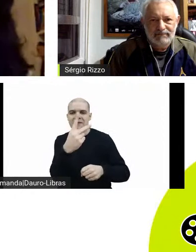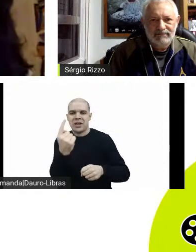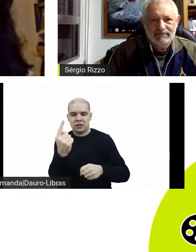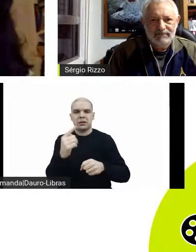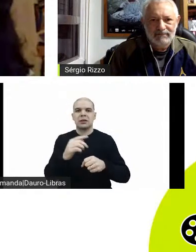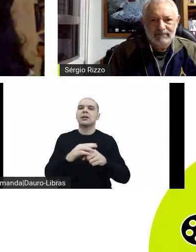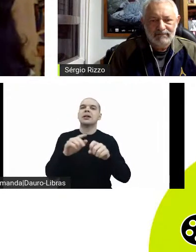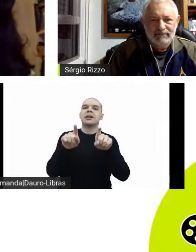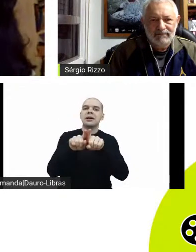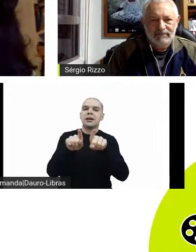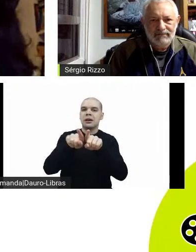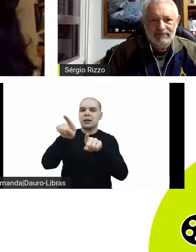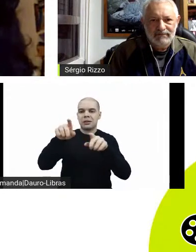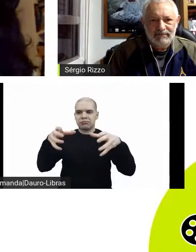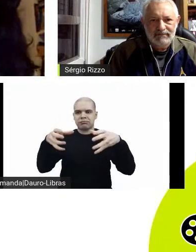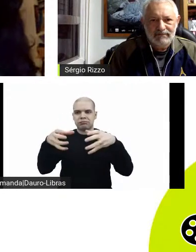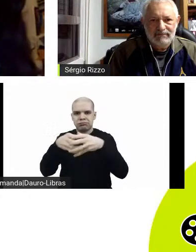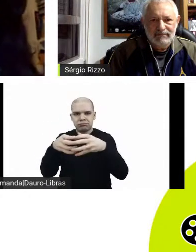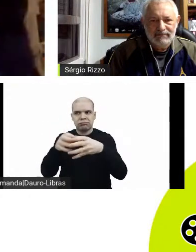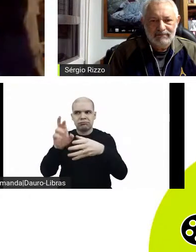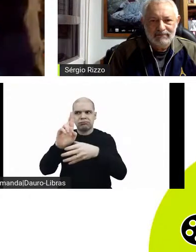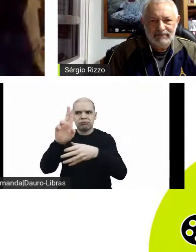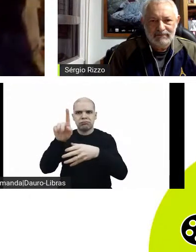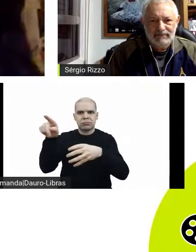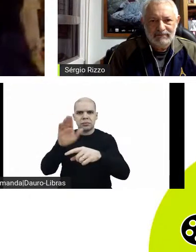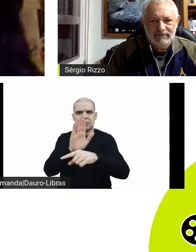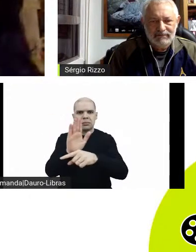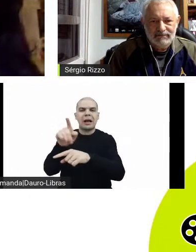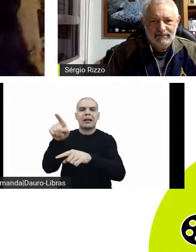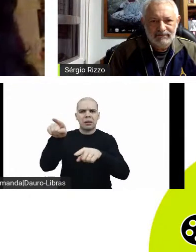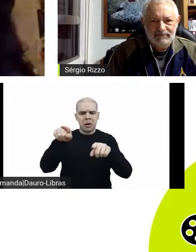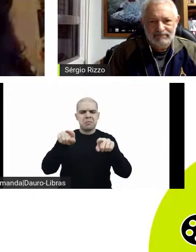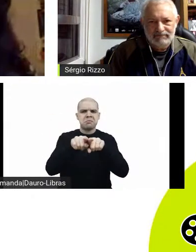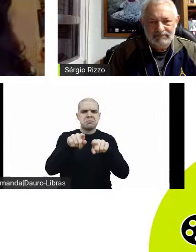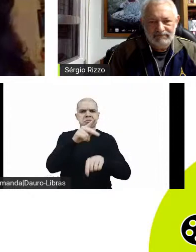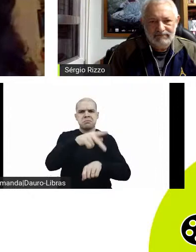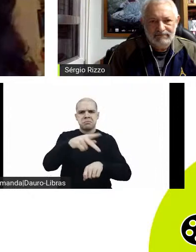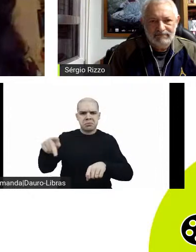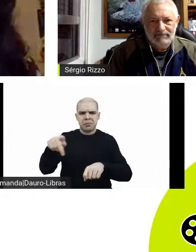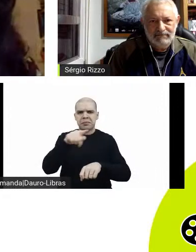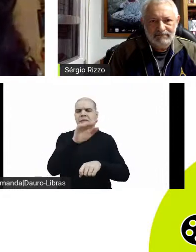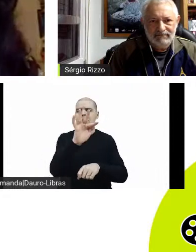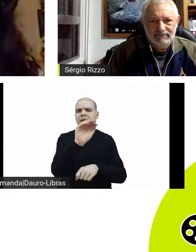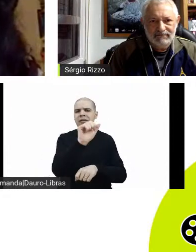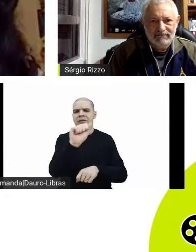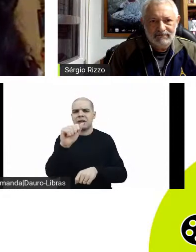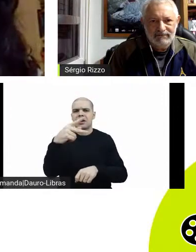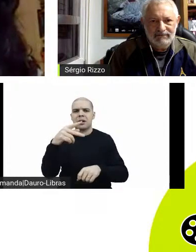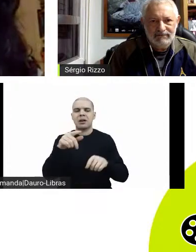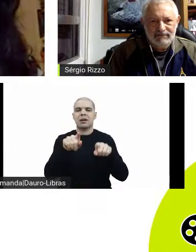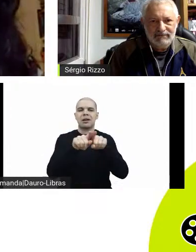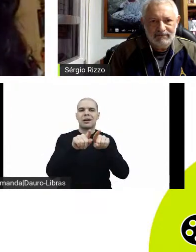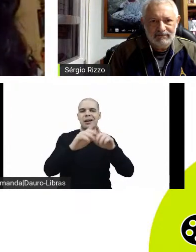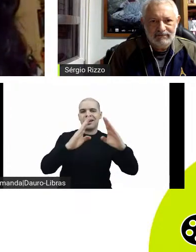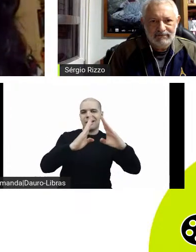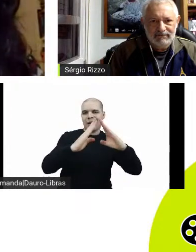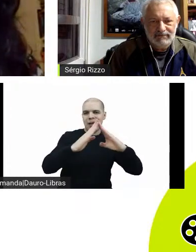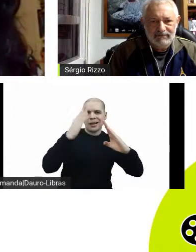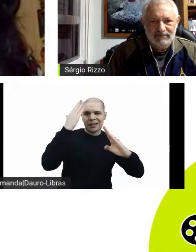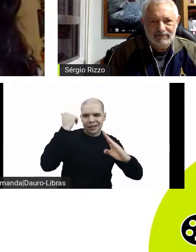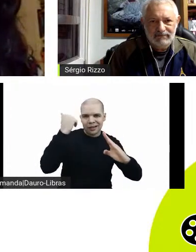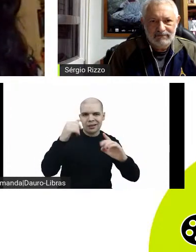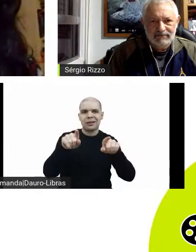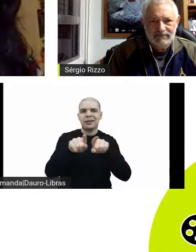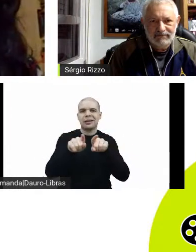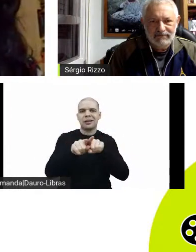e também dá aula de graduação e pós-graduação na FAAP, na Casa do Saber e na FIES, Fundação Instituto de